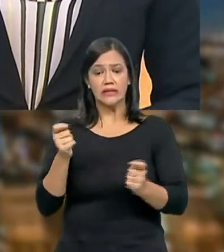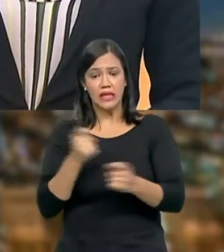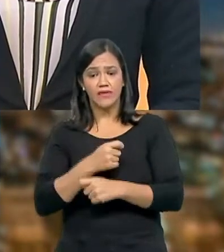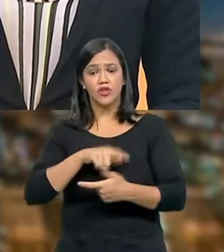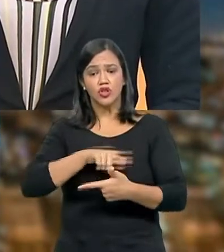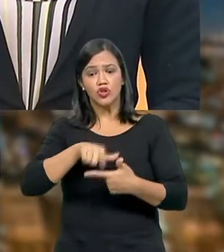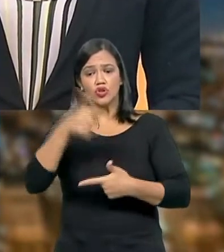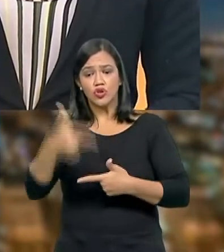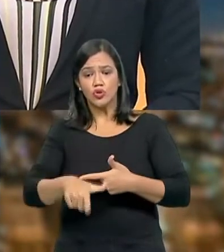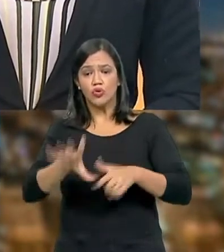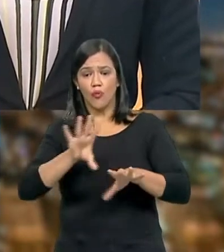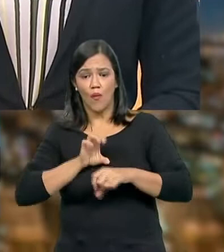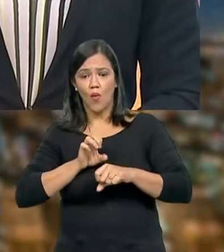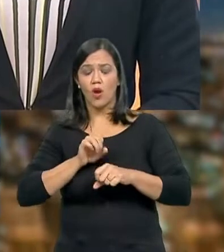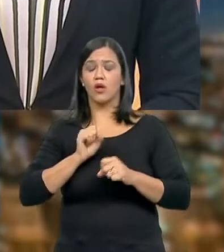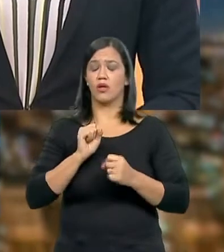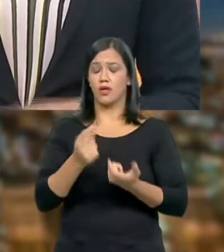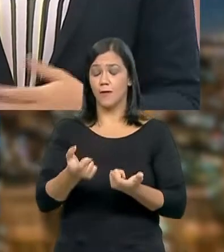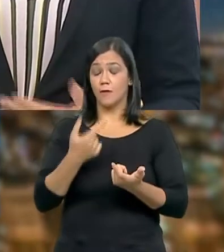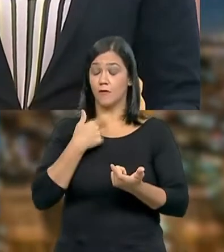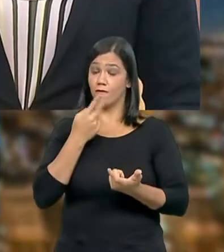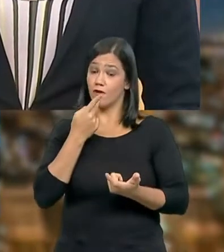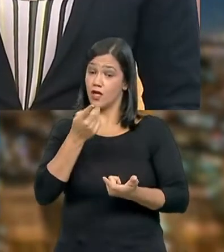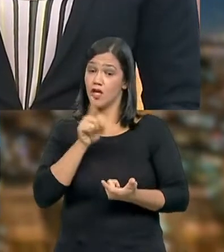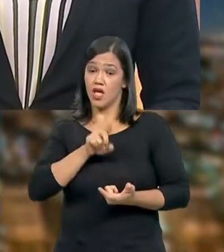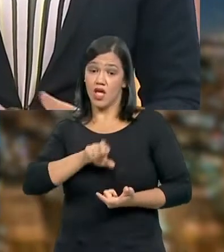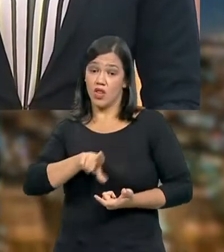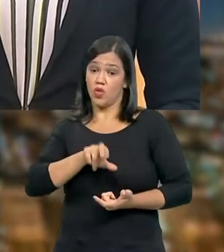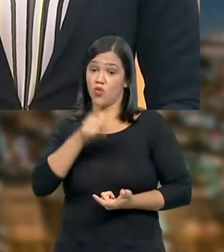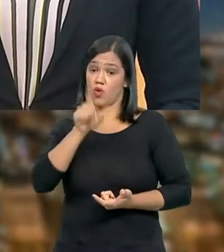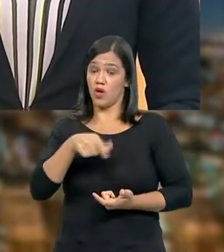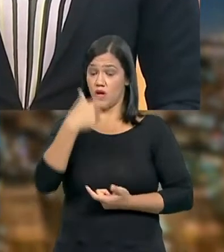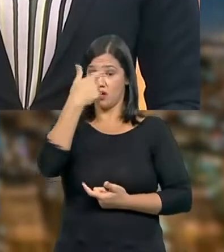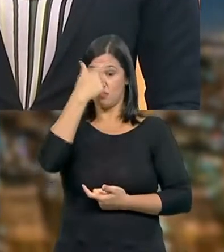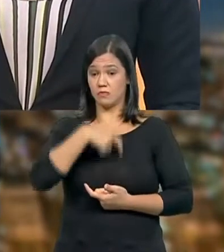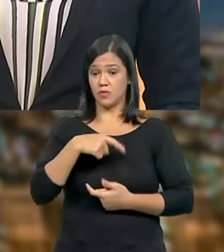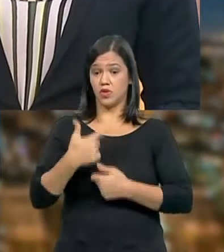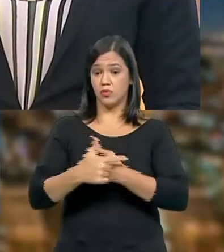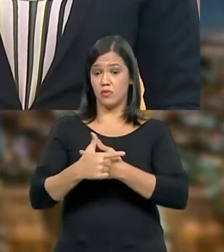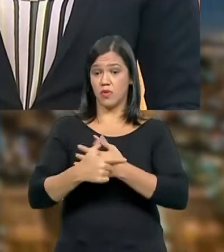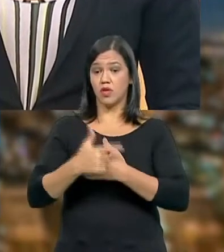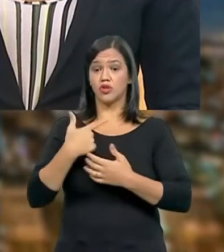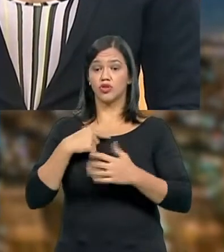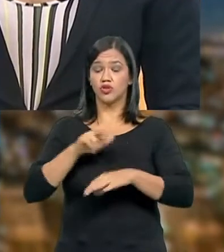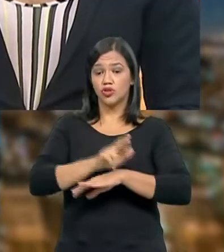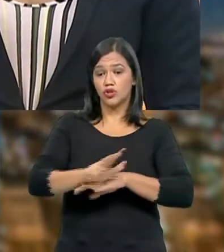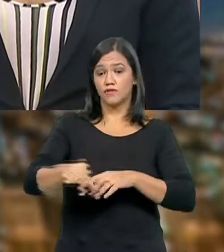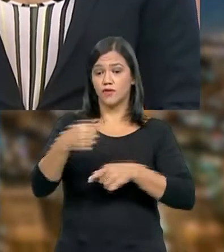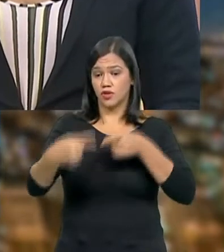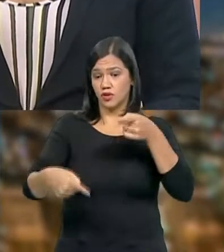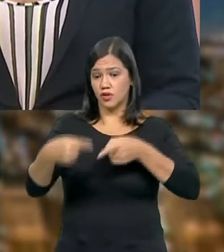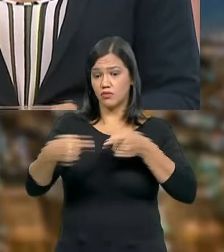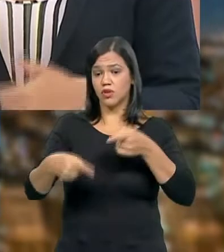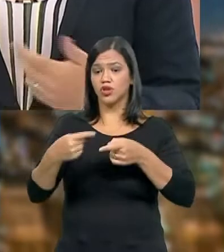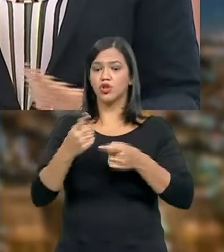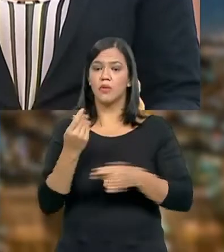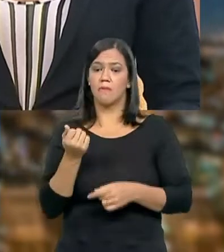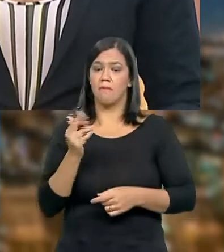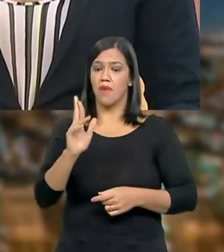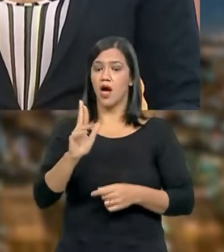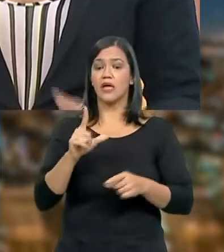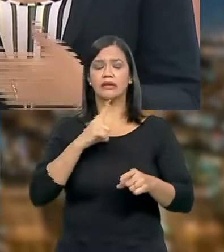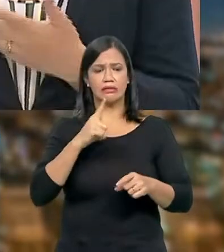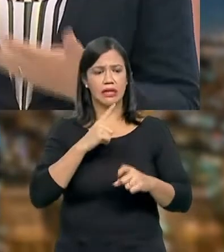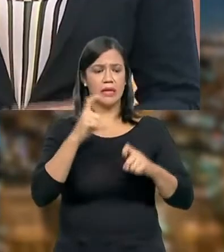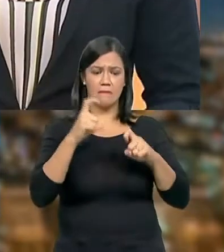Eu só gostaria de pontuar que essa não é uma posição somente de debatedores de bares, como o ministro coloca, que tem médicos